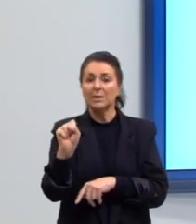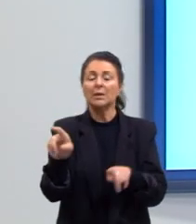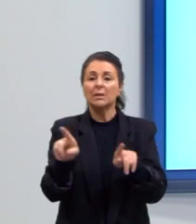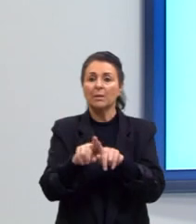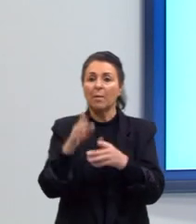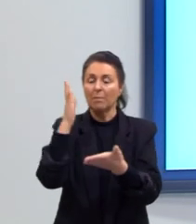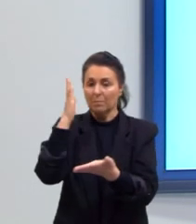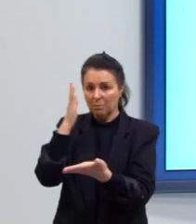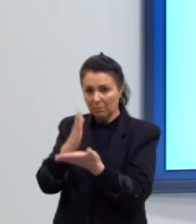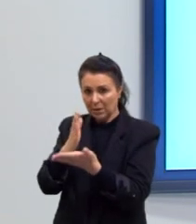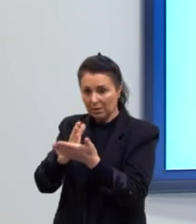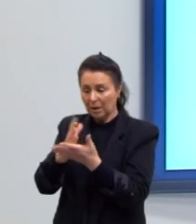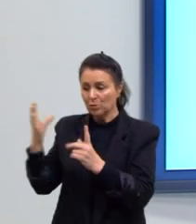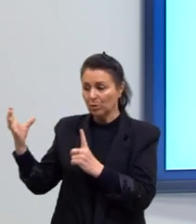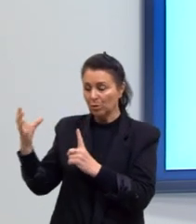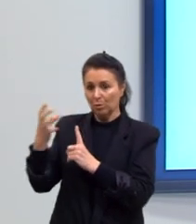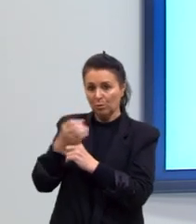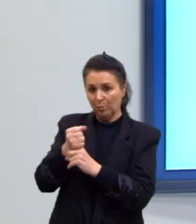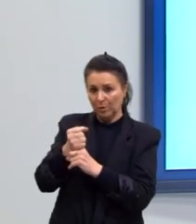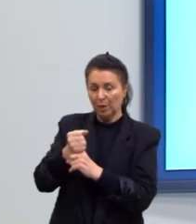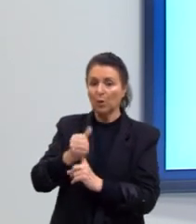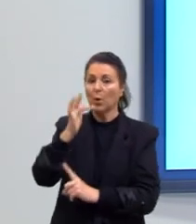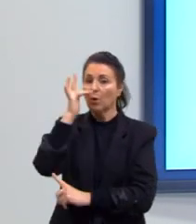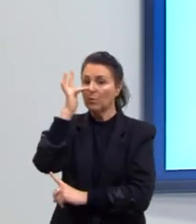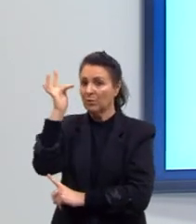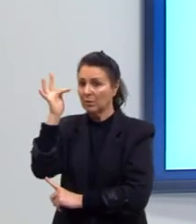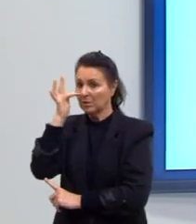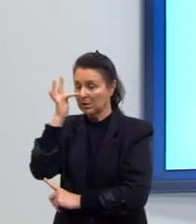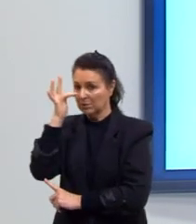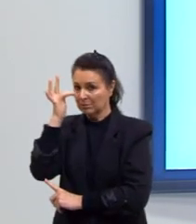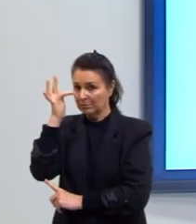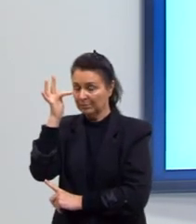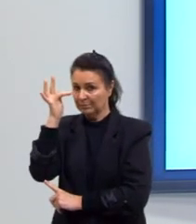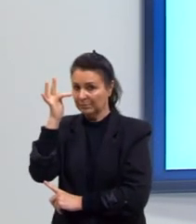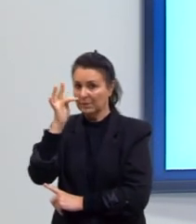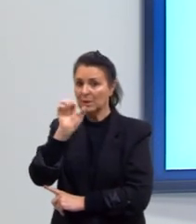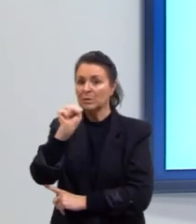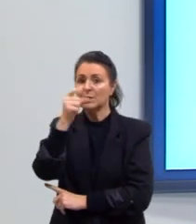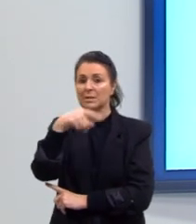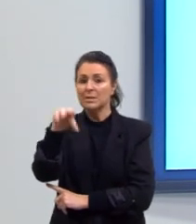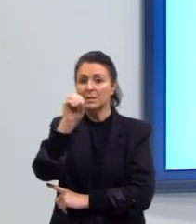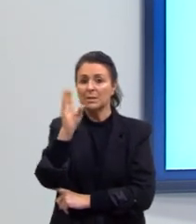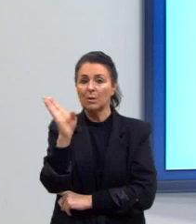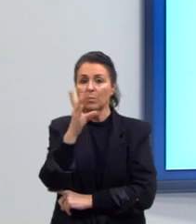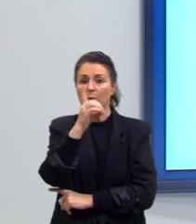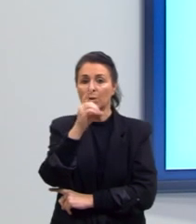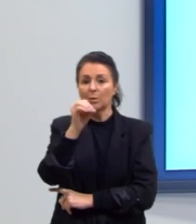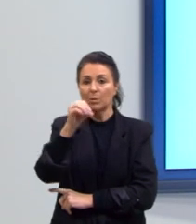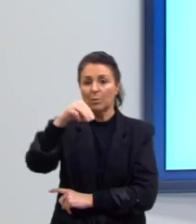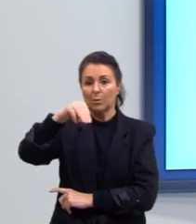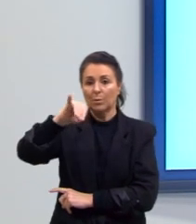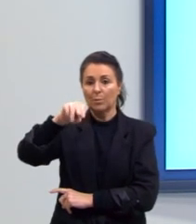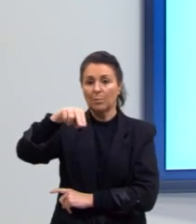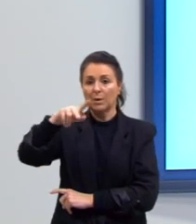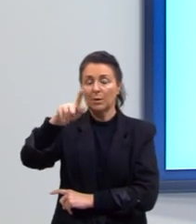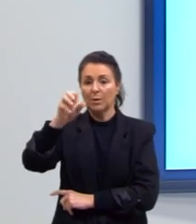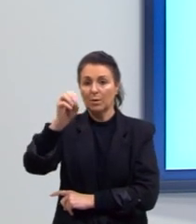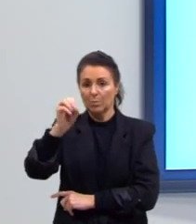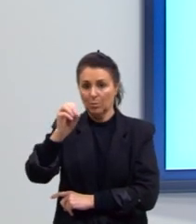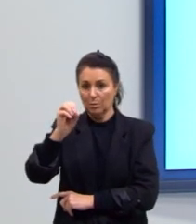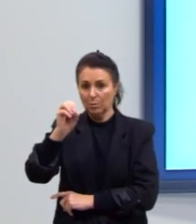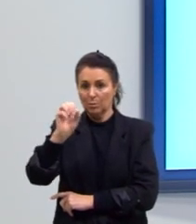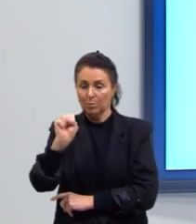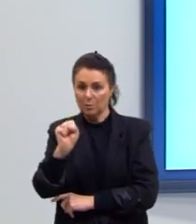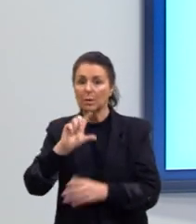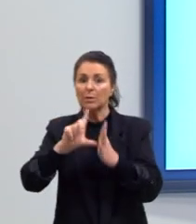Metade dela foi dominada pela França. Essa metade, São Domingos, depois foi chamada de Haiti. Mas